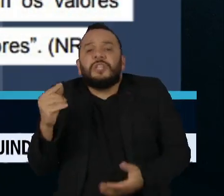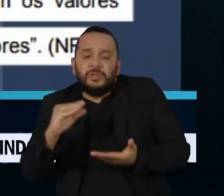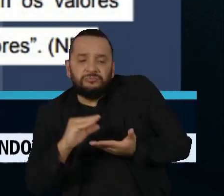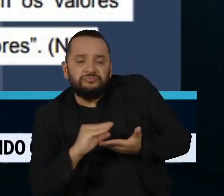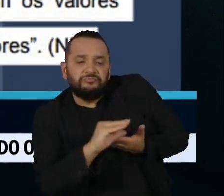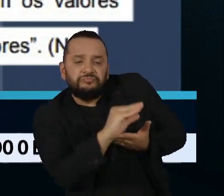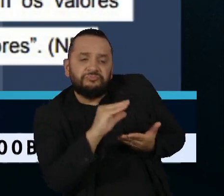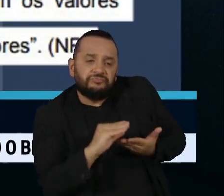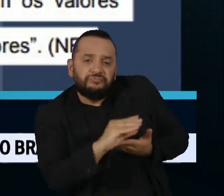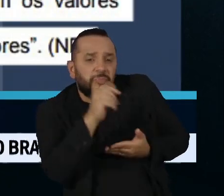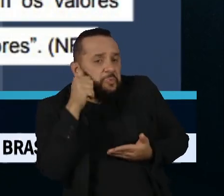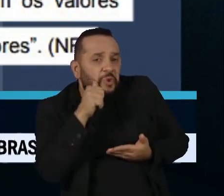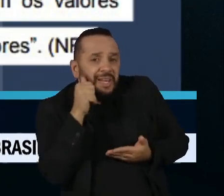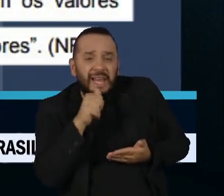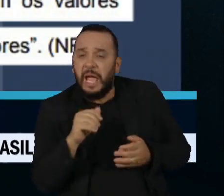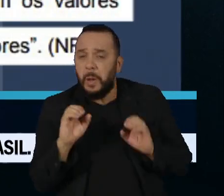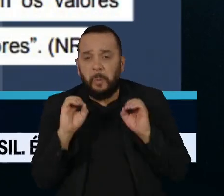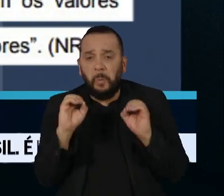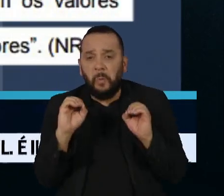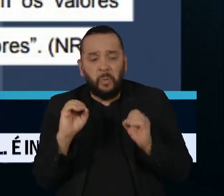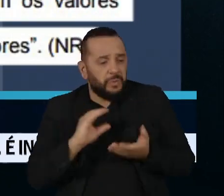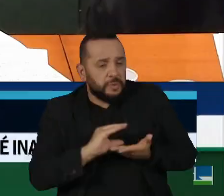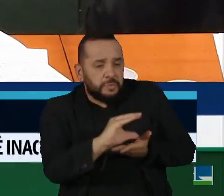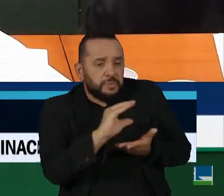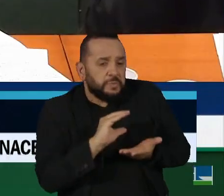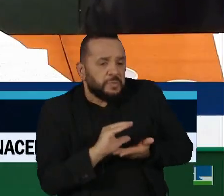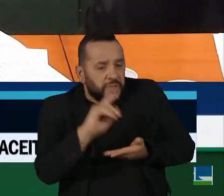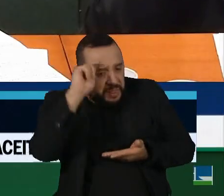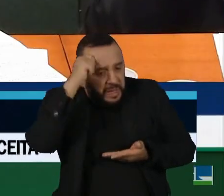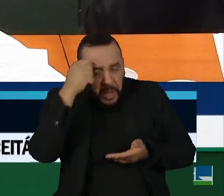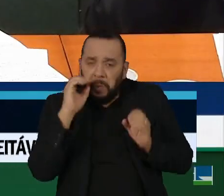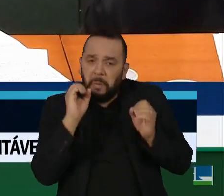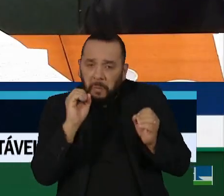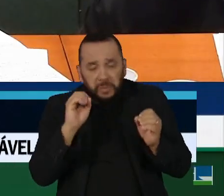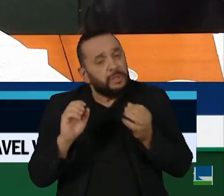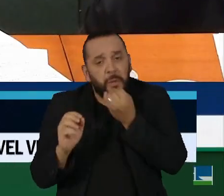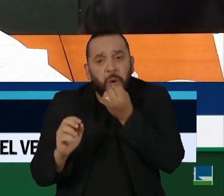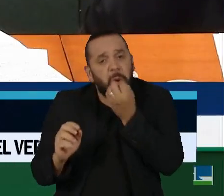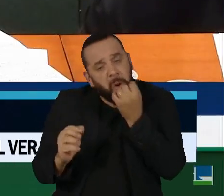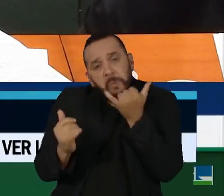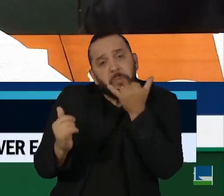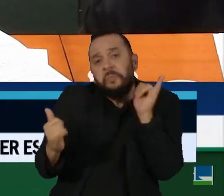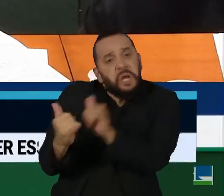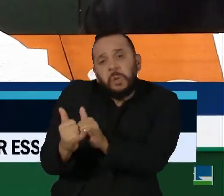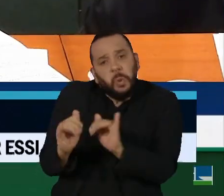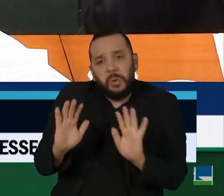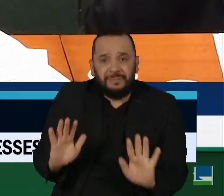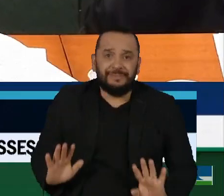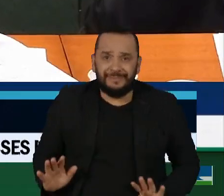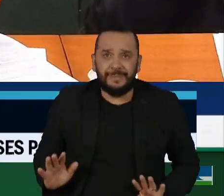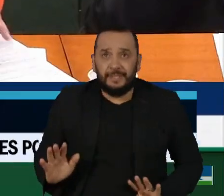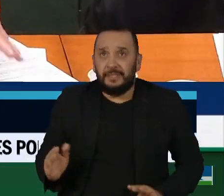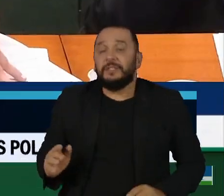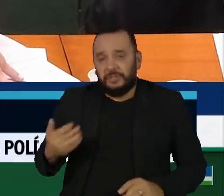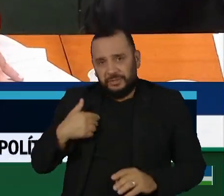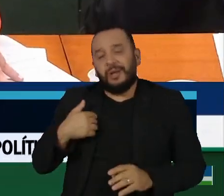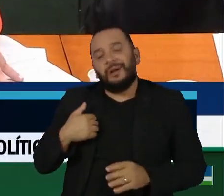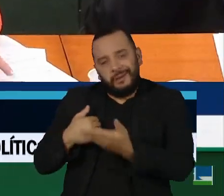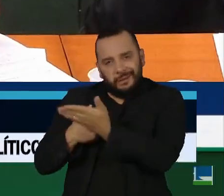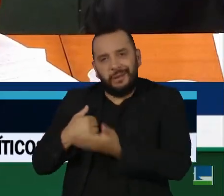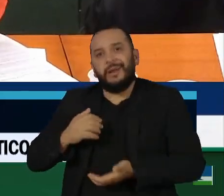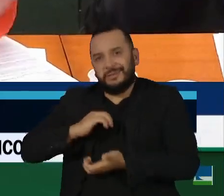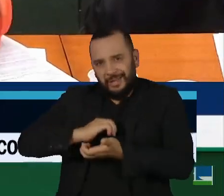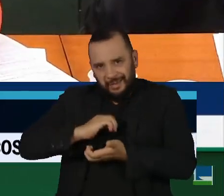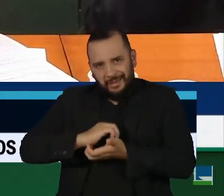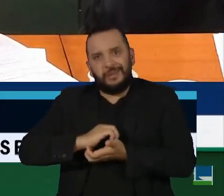verbas para mulheres e negros nas eleições. A tramitação da PEC foi questionada no STF pela deputada